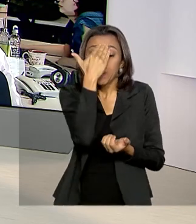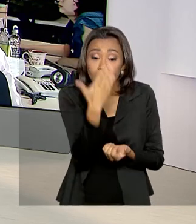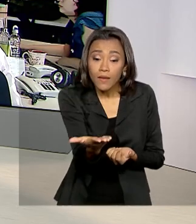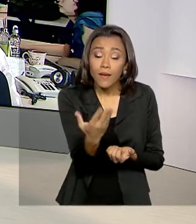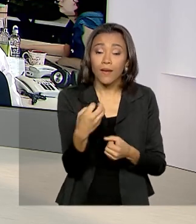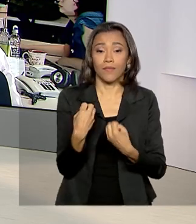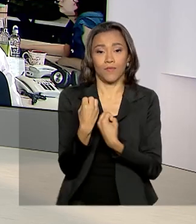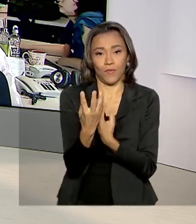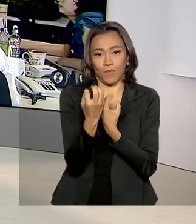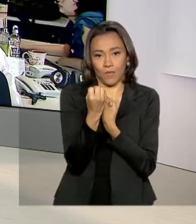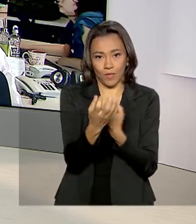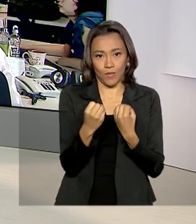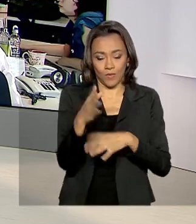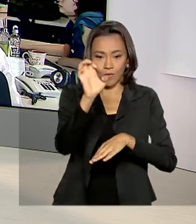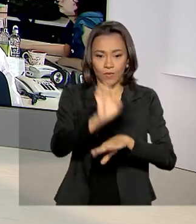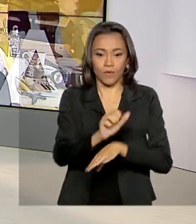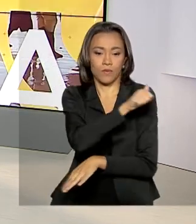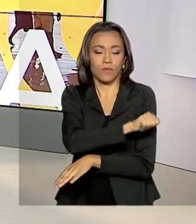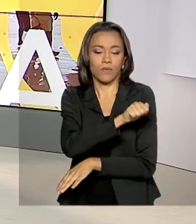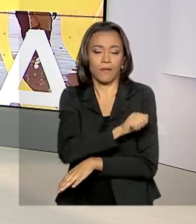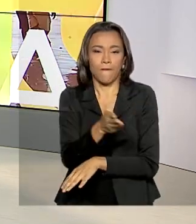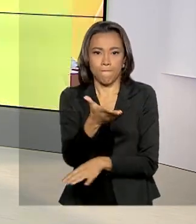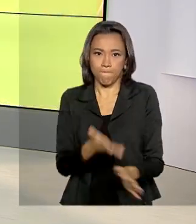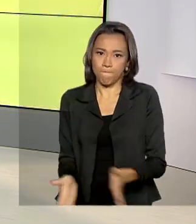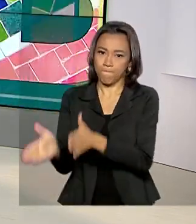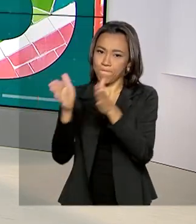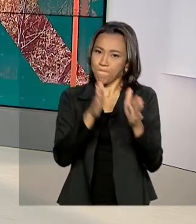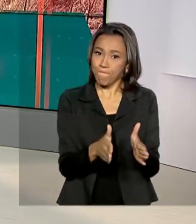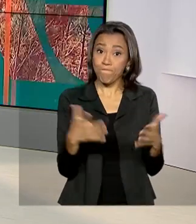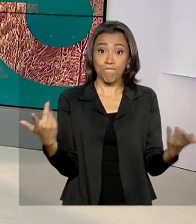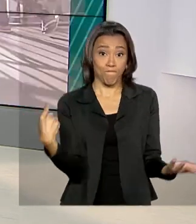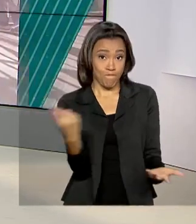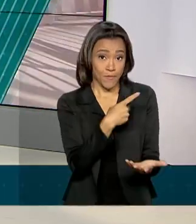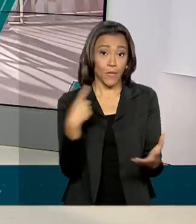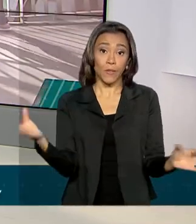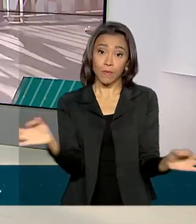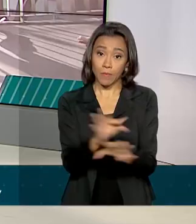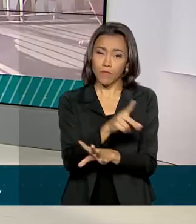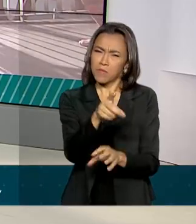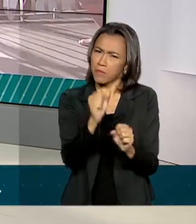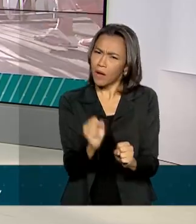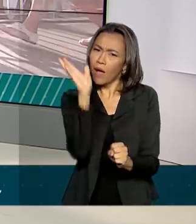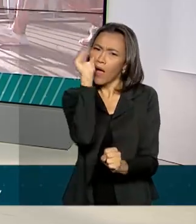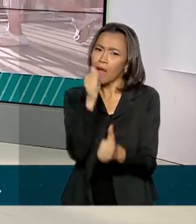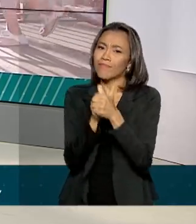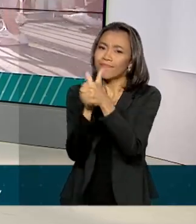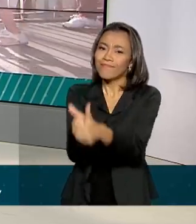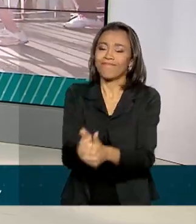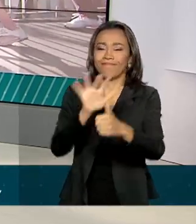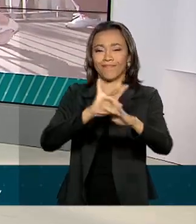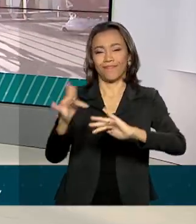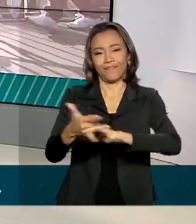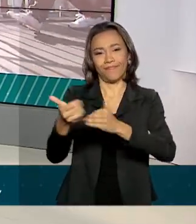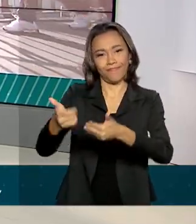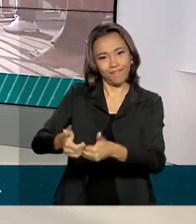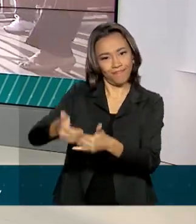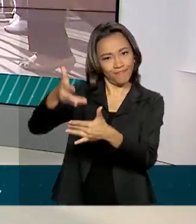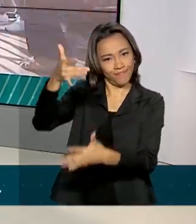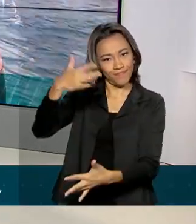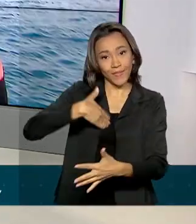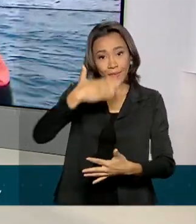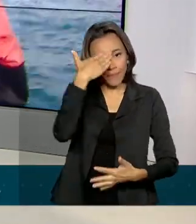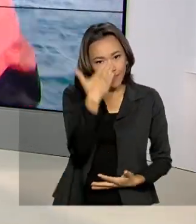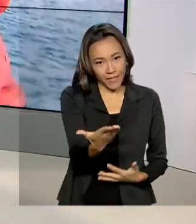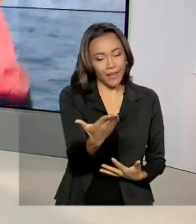ao vivo, direto do Rio de Janeiro. E a gente fica por aqui. Você pode nos acompanhar também pelas redes sociais. Muito